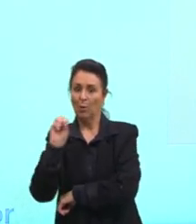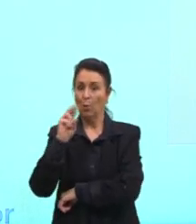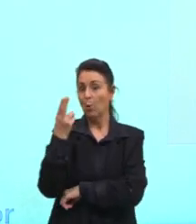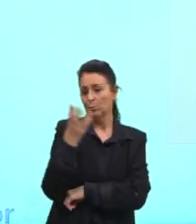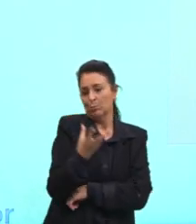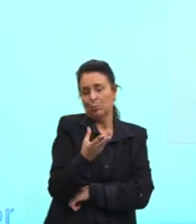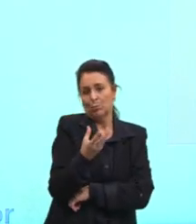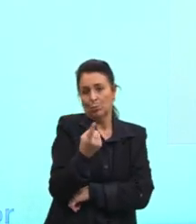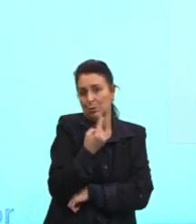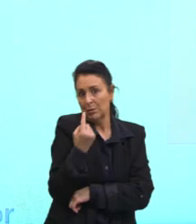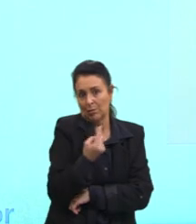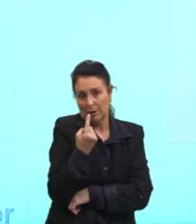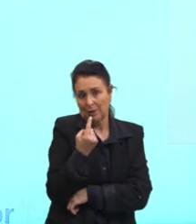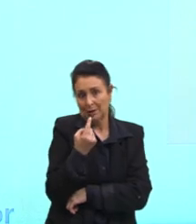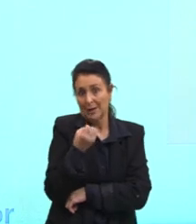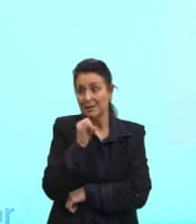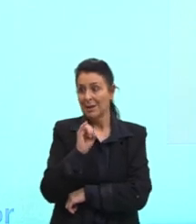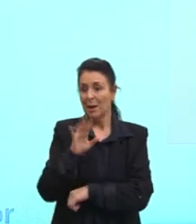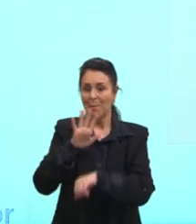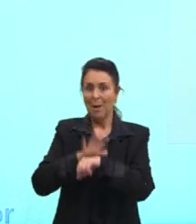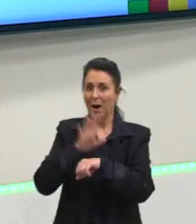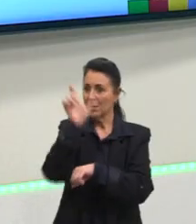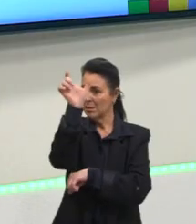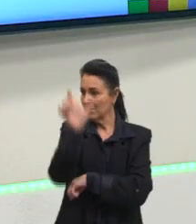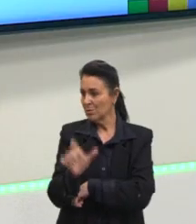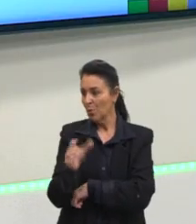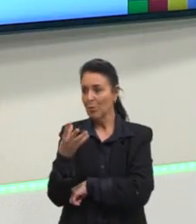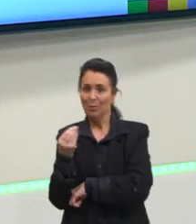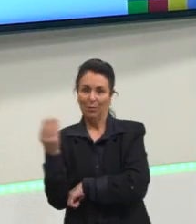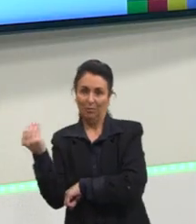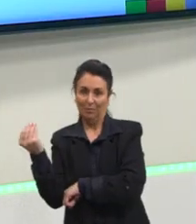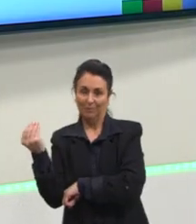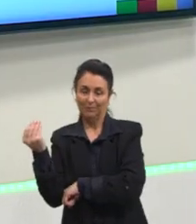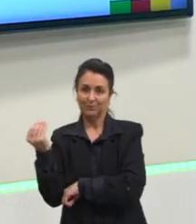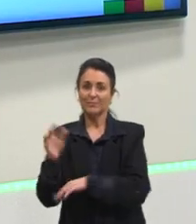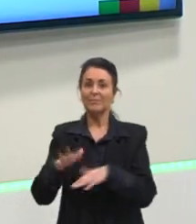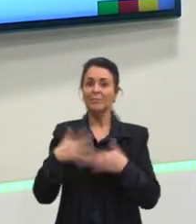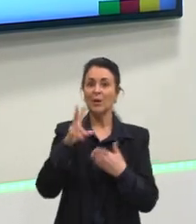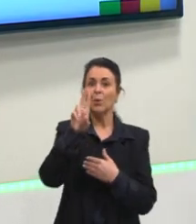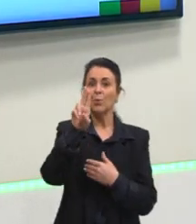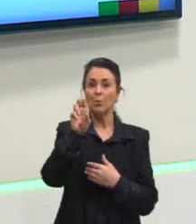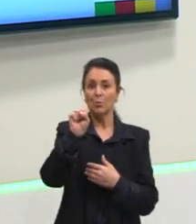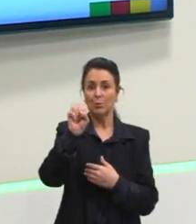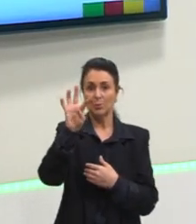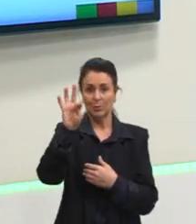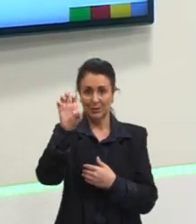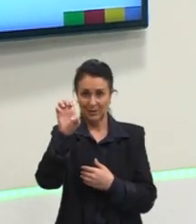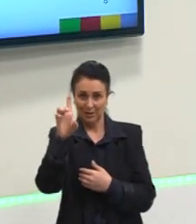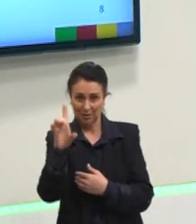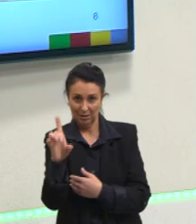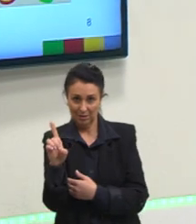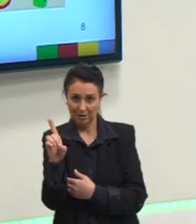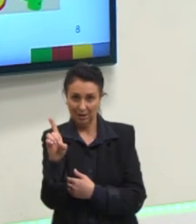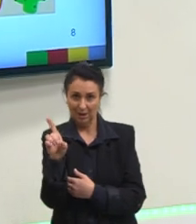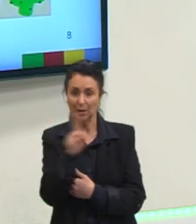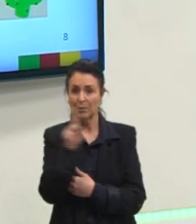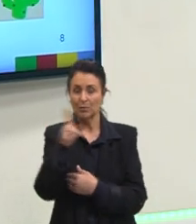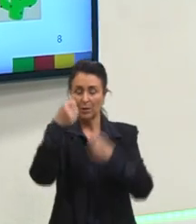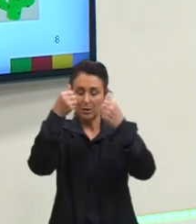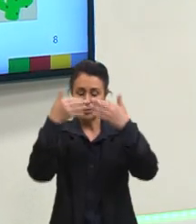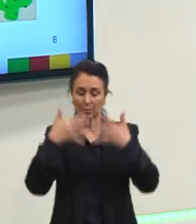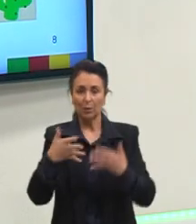se for mais uma pessoa a quem a gente está se dirigindo. Então, os T, que é o que eu estava comentando com você,